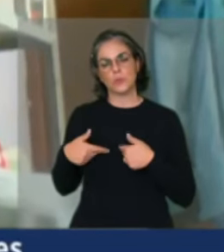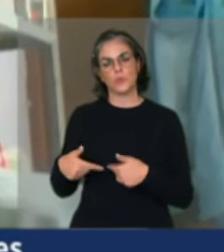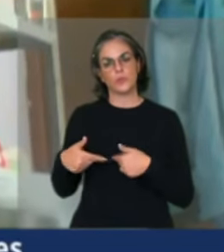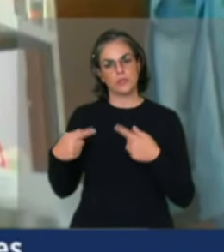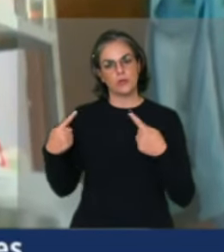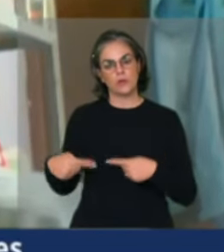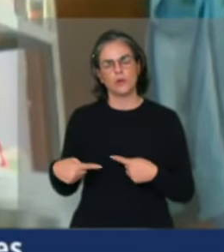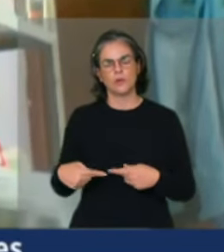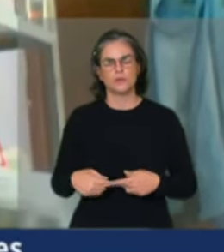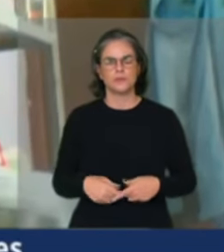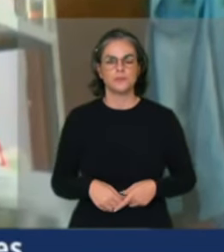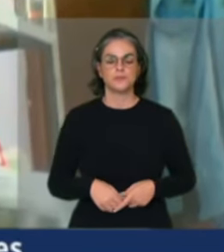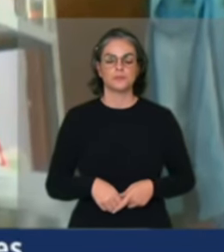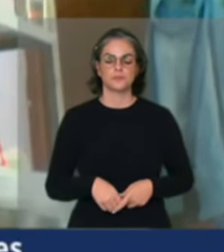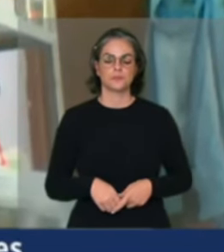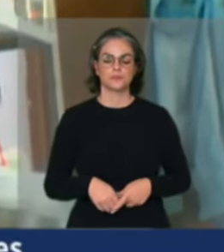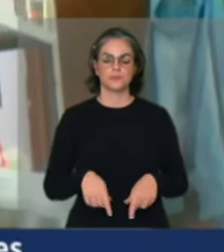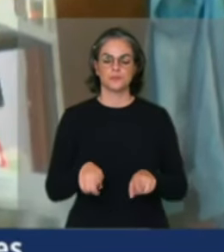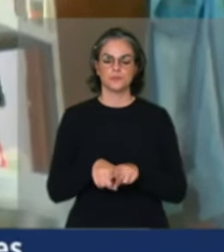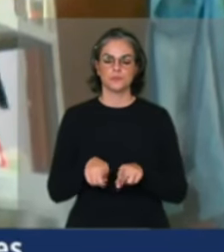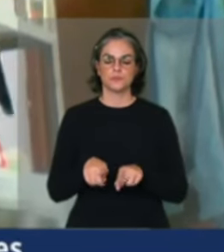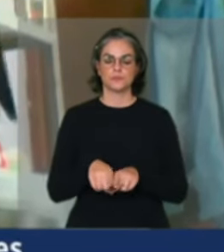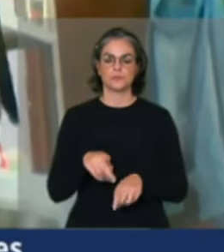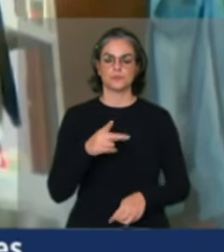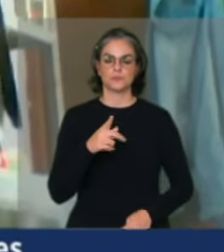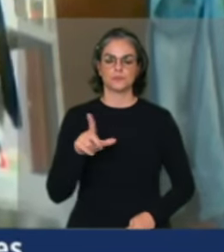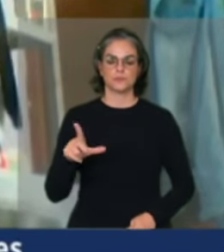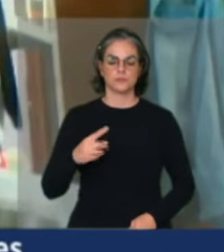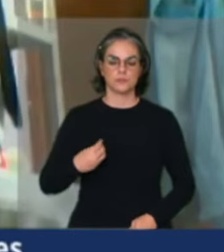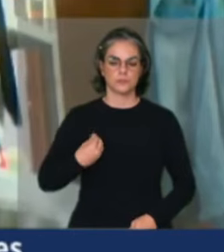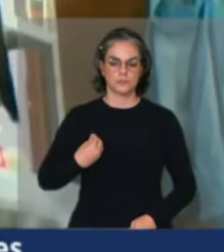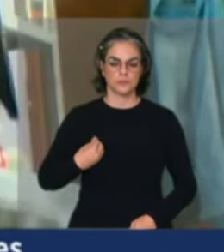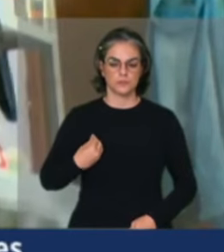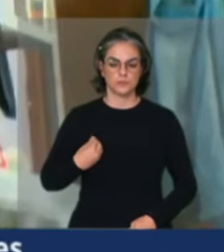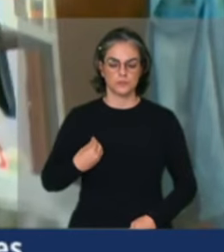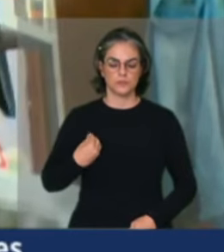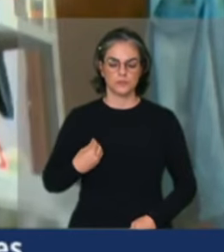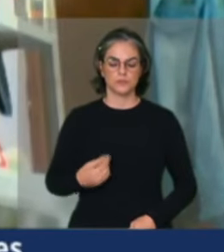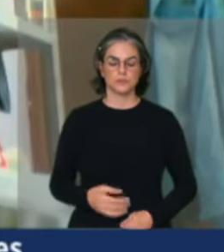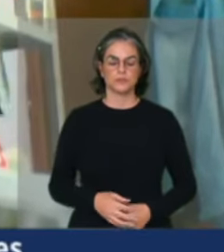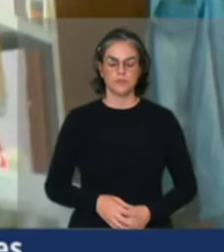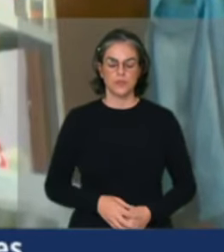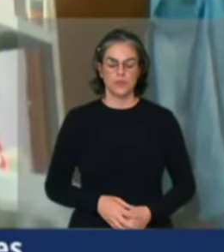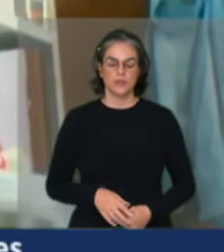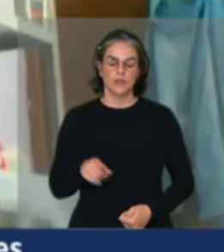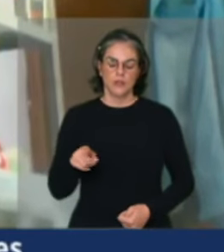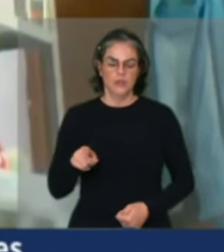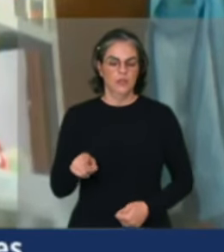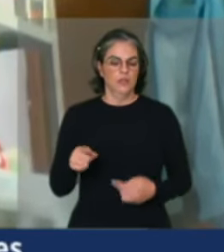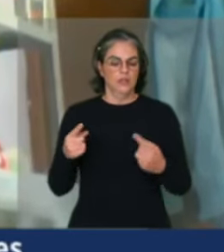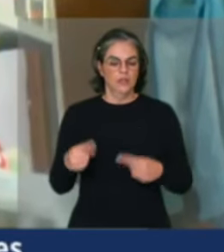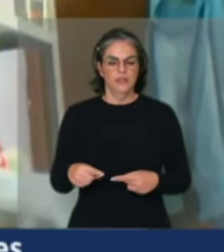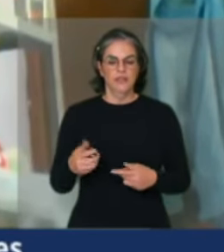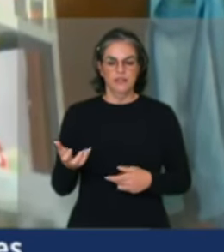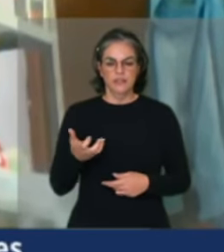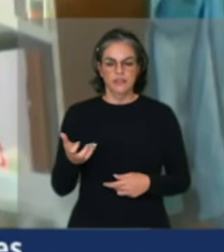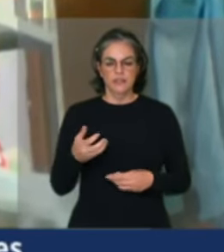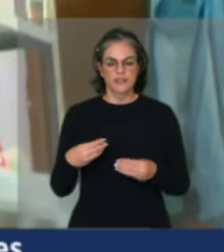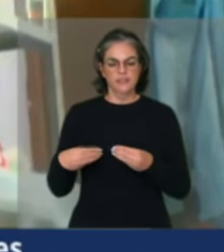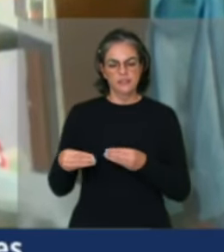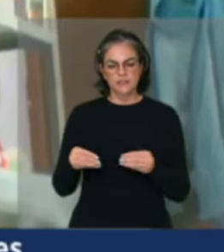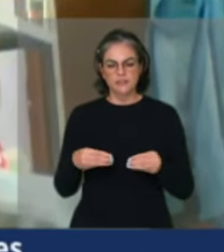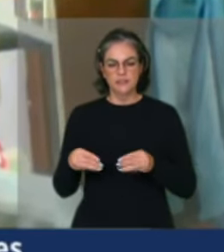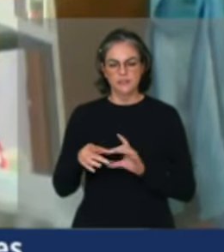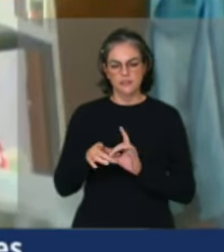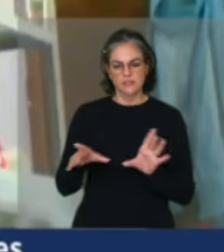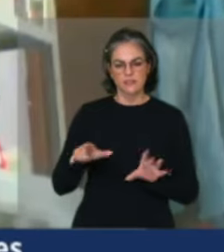projeto de, o PL, que pretende flexibilizar a agrilagem de terra no nosso